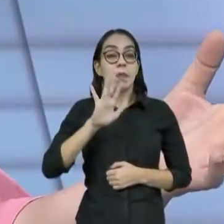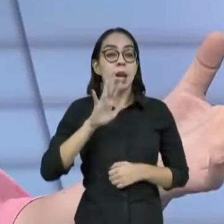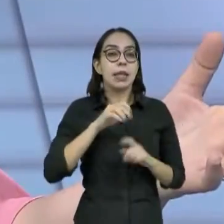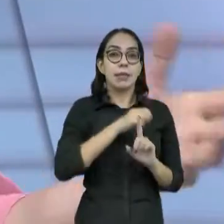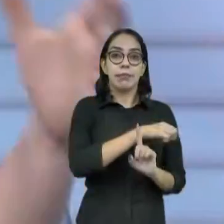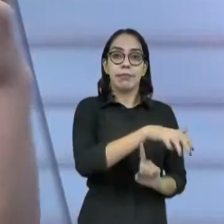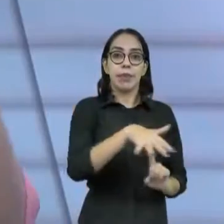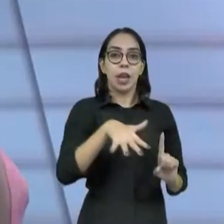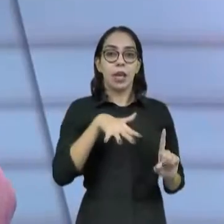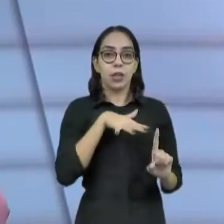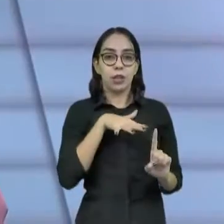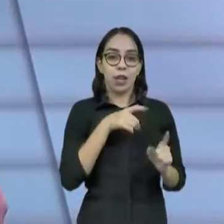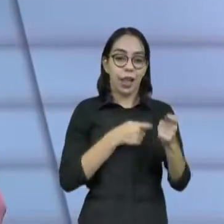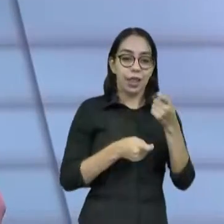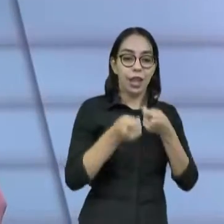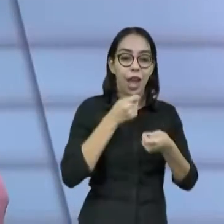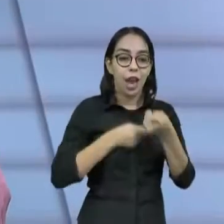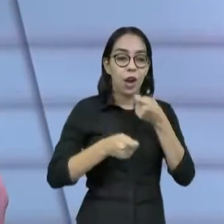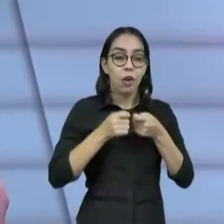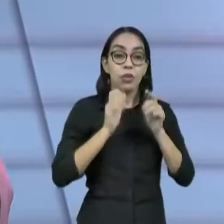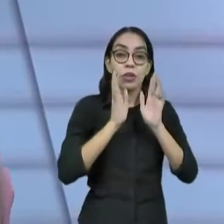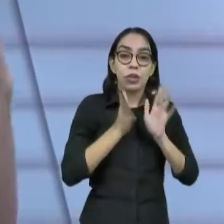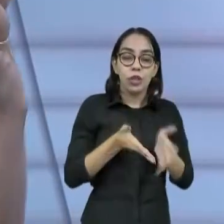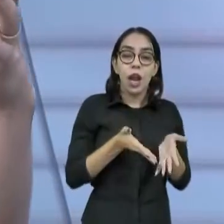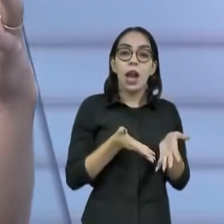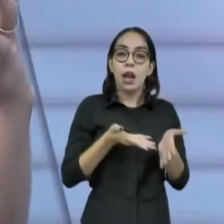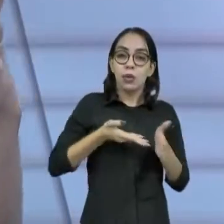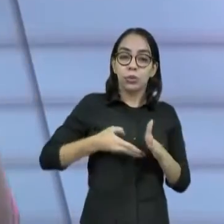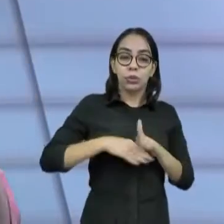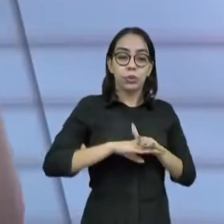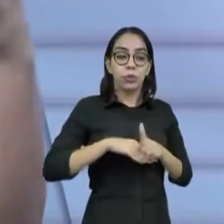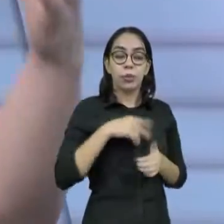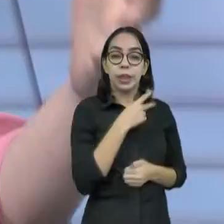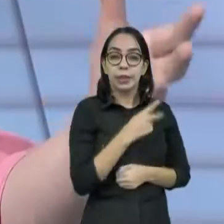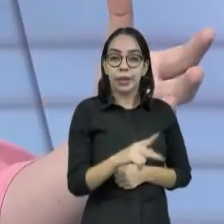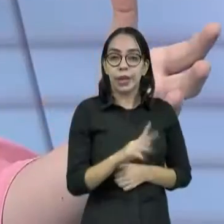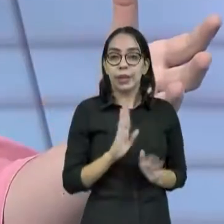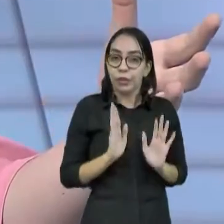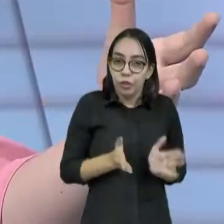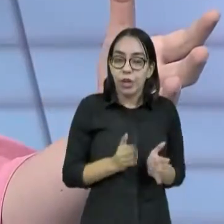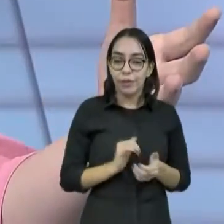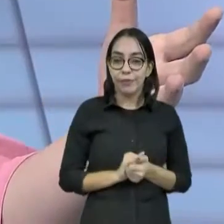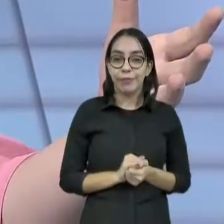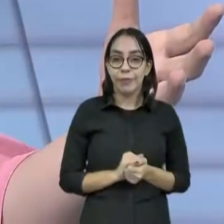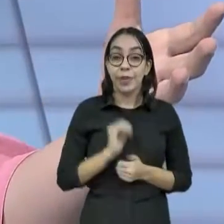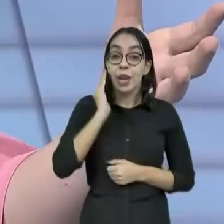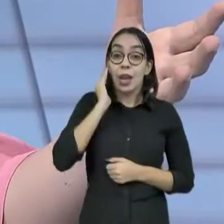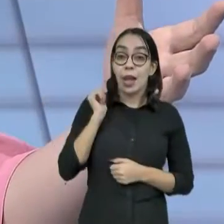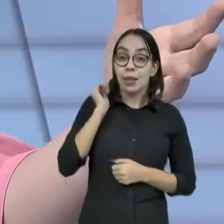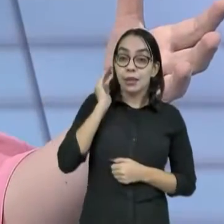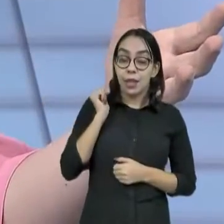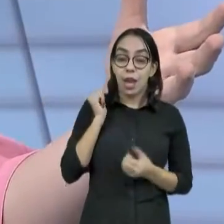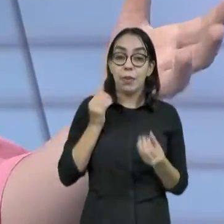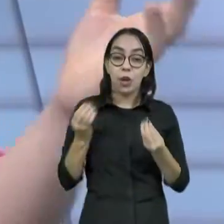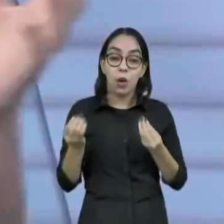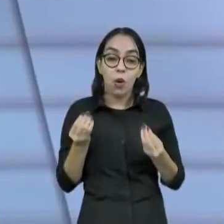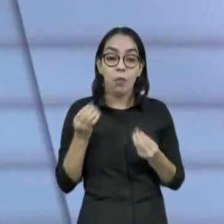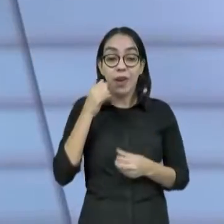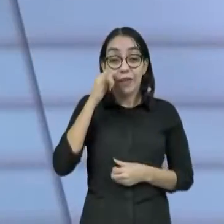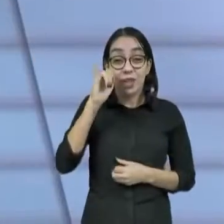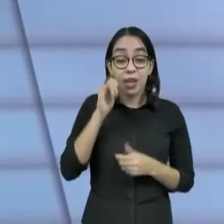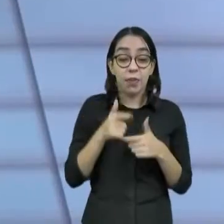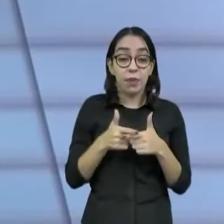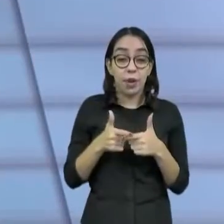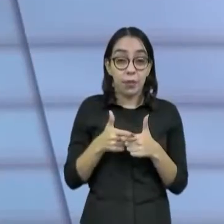por exemplo. E uma estrutura, um ecossistema com dinamizadores que tem um formato mais voltado para os problemas ambientais.